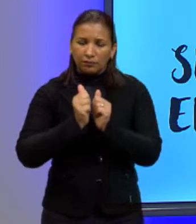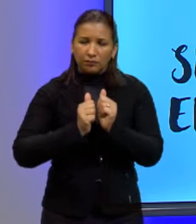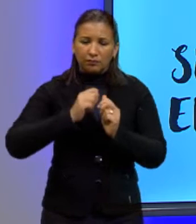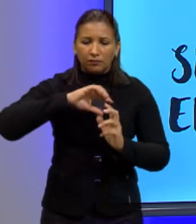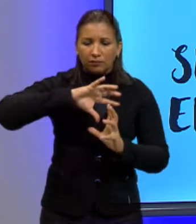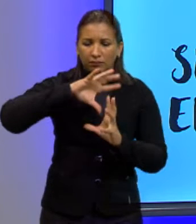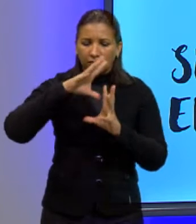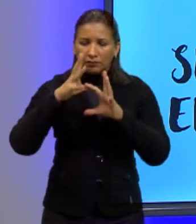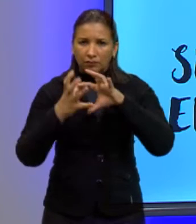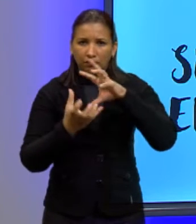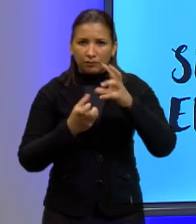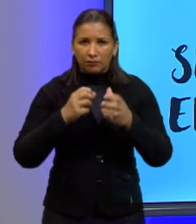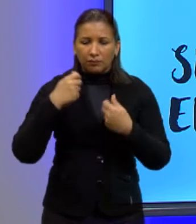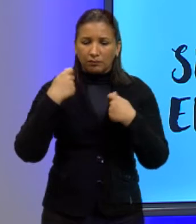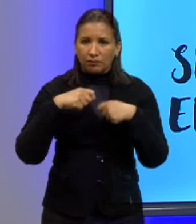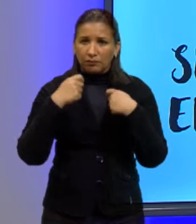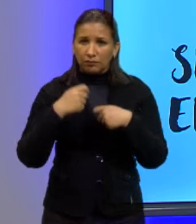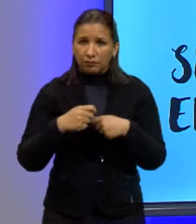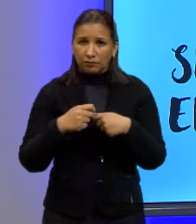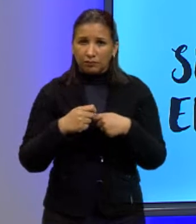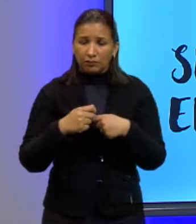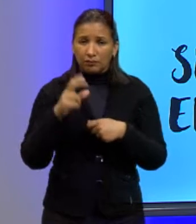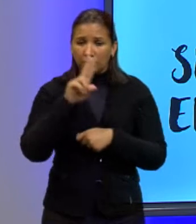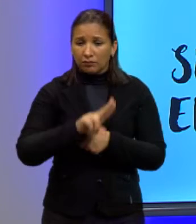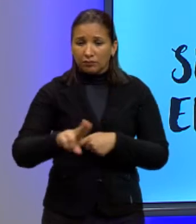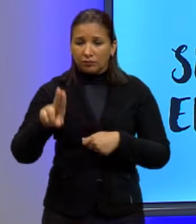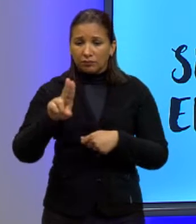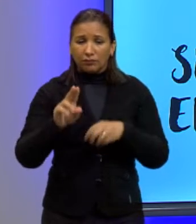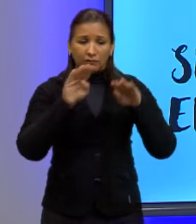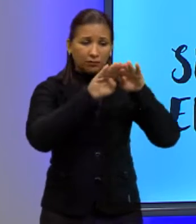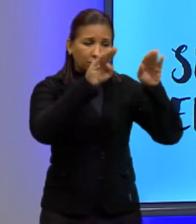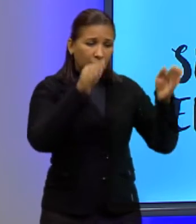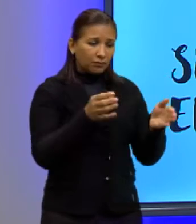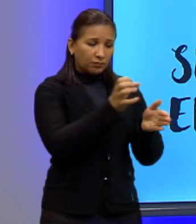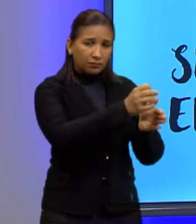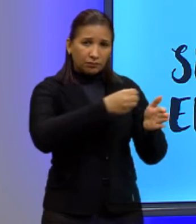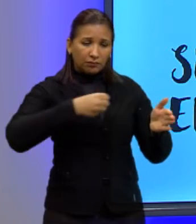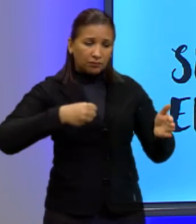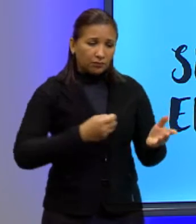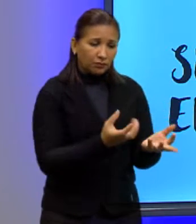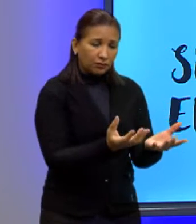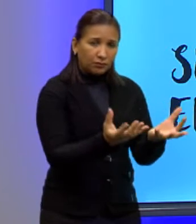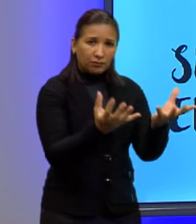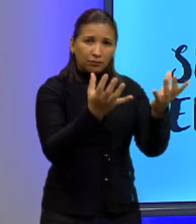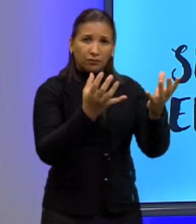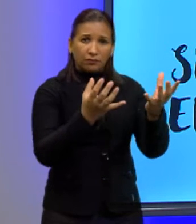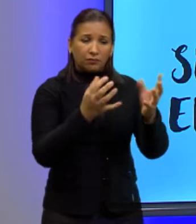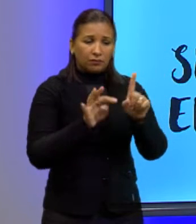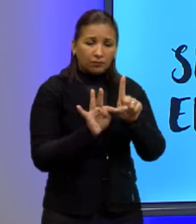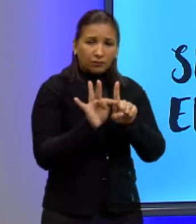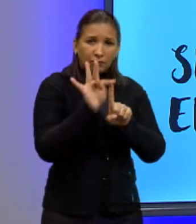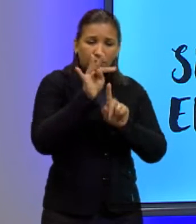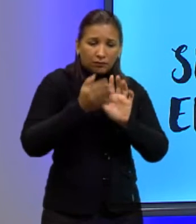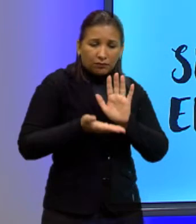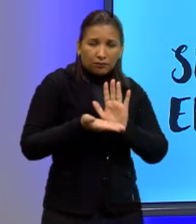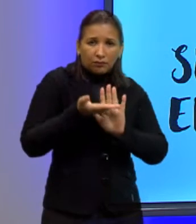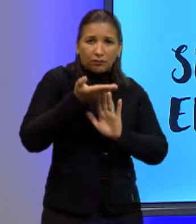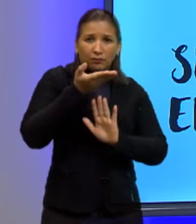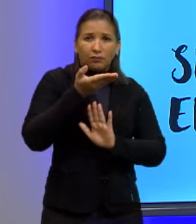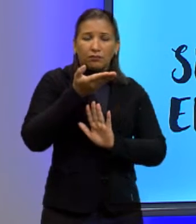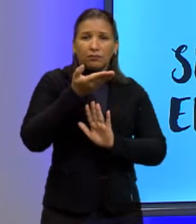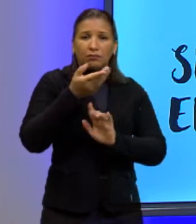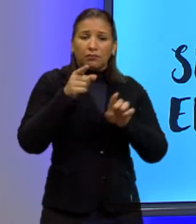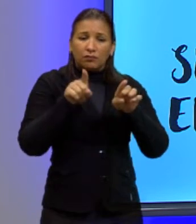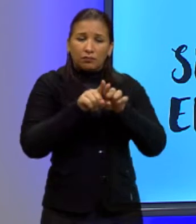é necessário o uso de fornos capazes de produzir elevadas temperaturas e